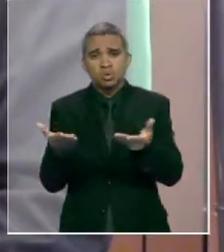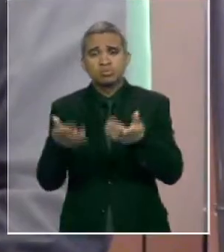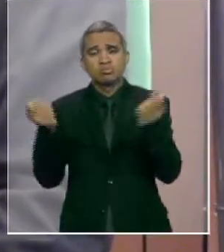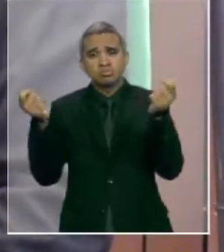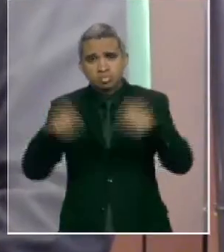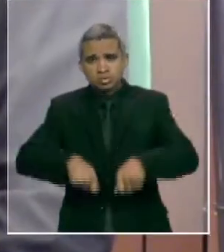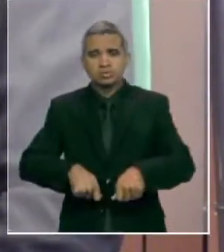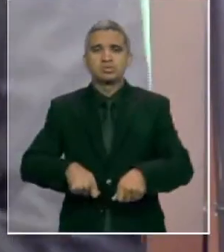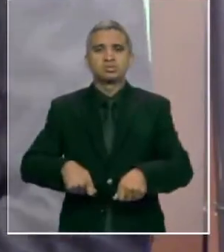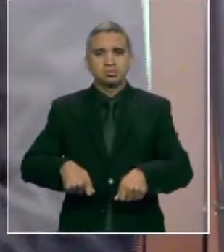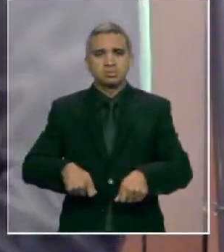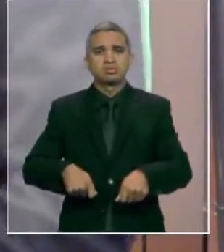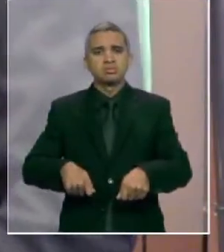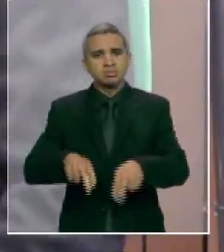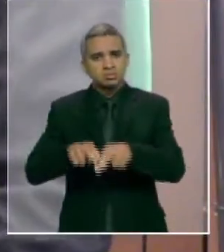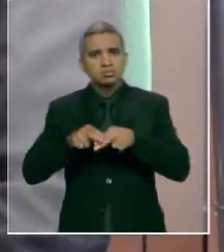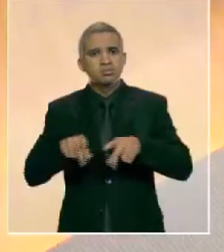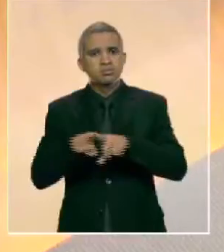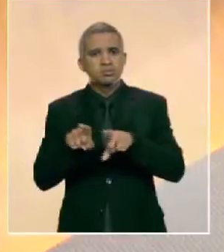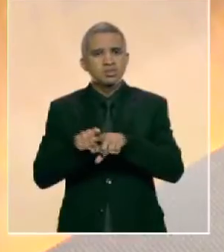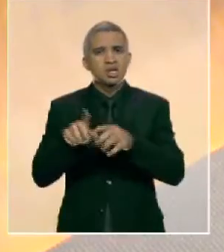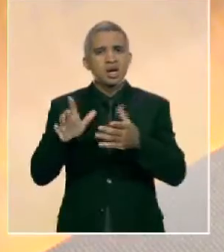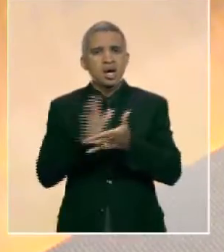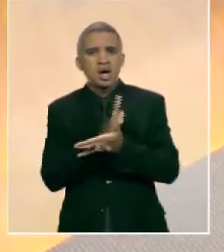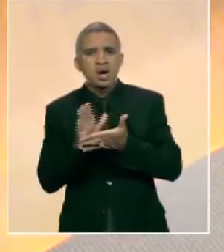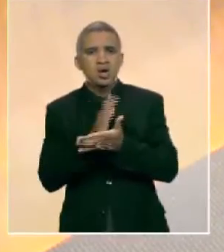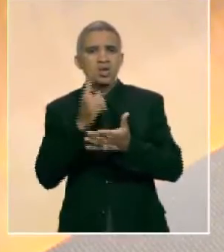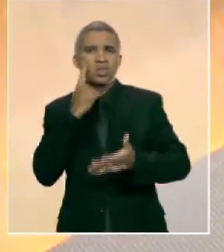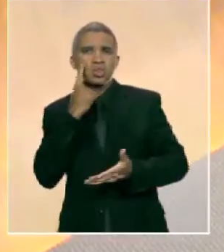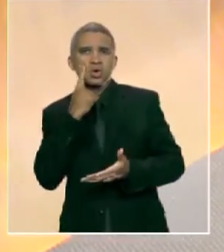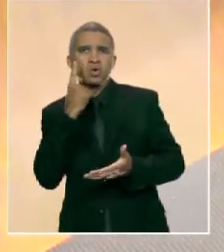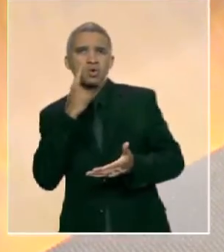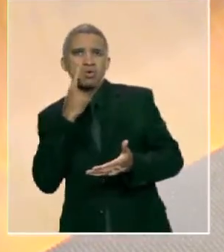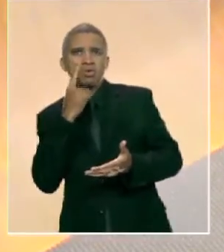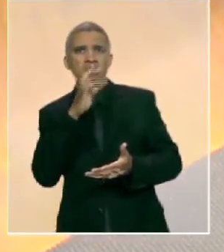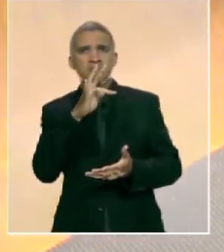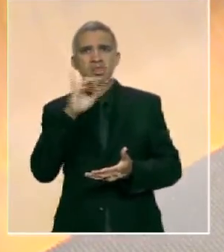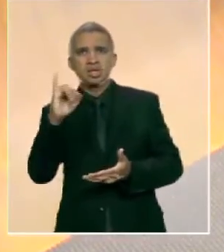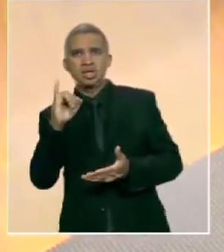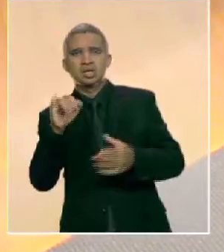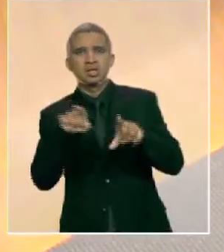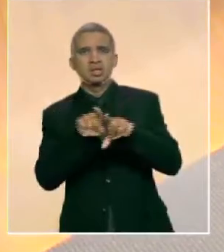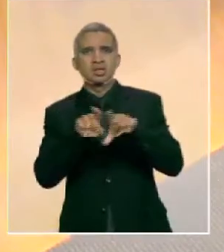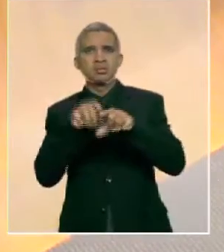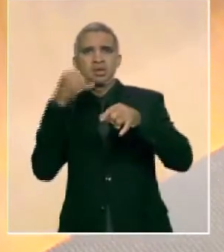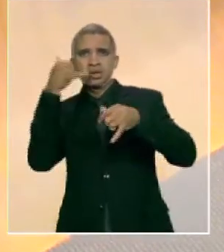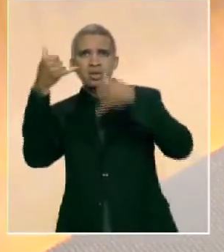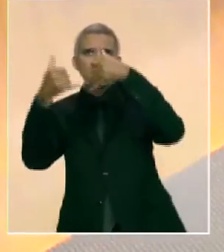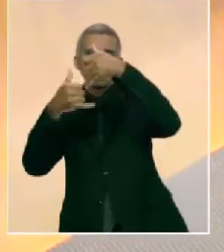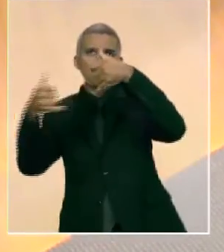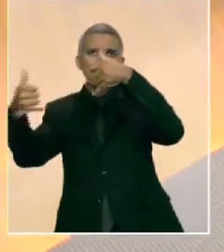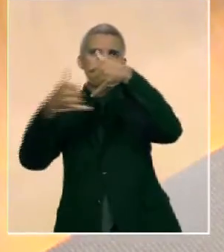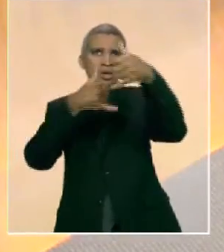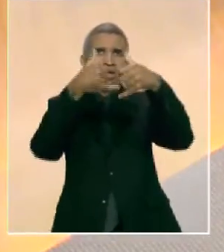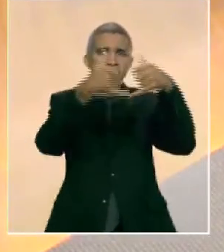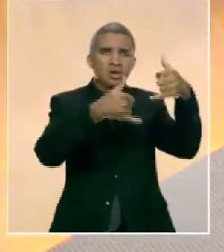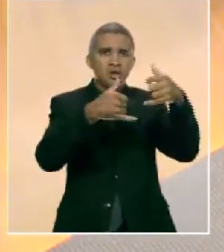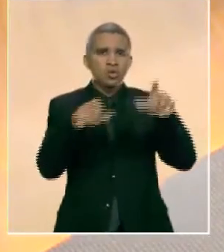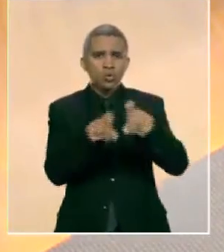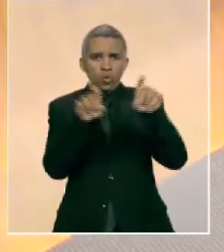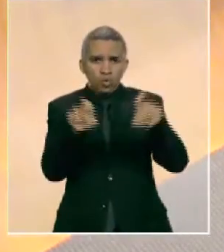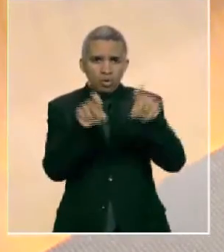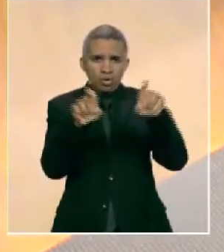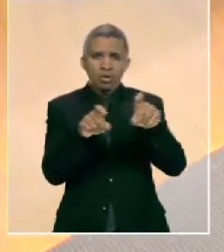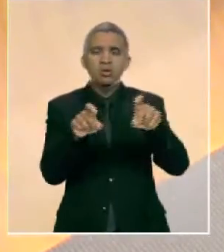e quebramos esses paradigmas de que tecnologia da informação, telecomunicações e computação é uma coisa só. E o